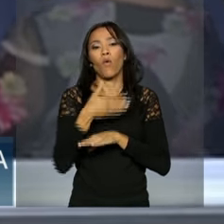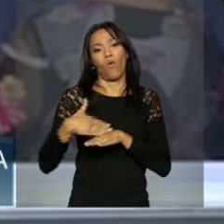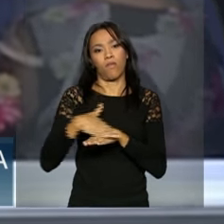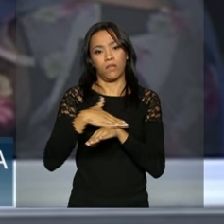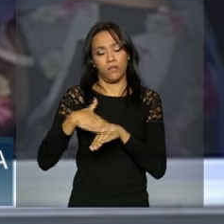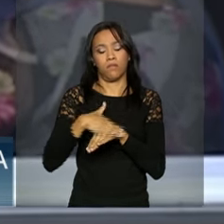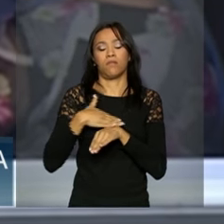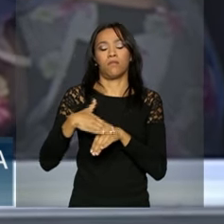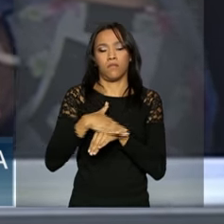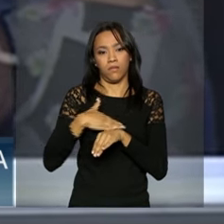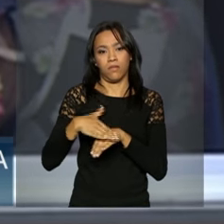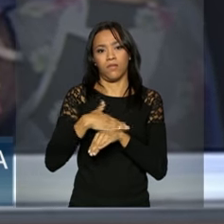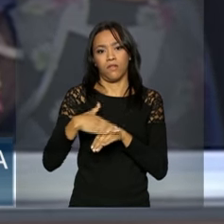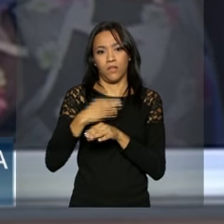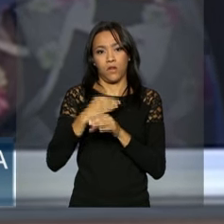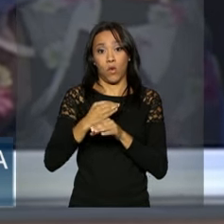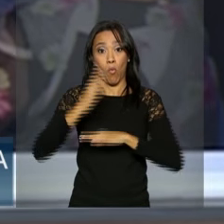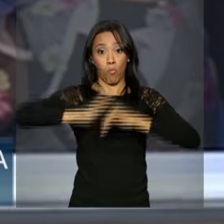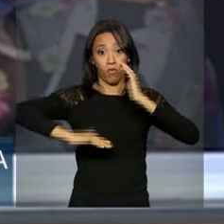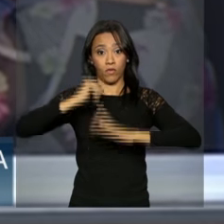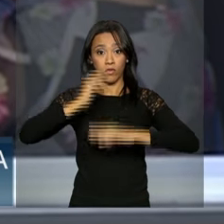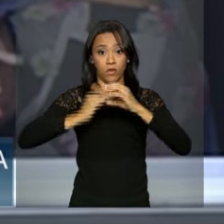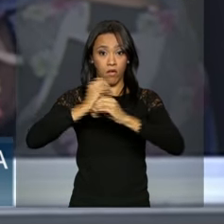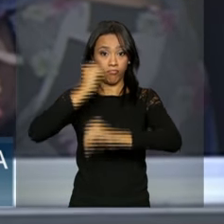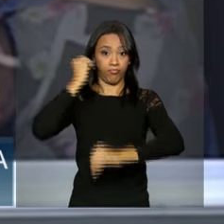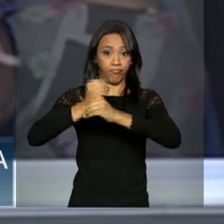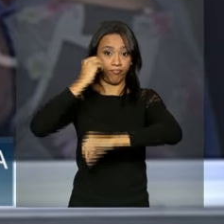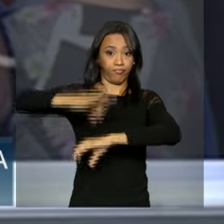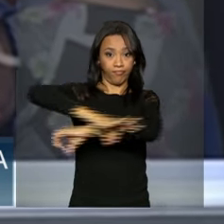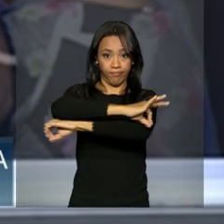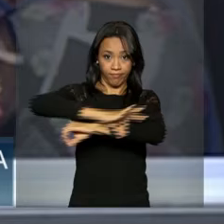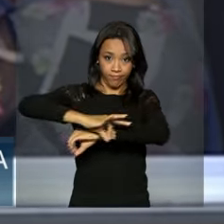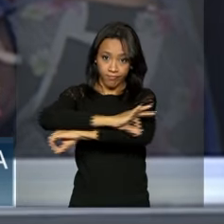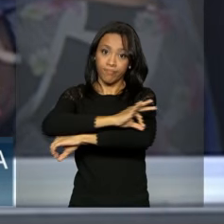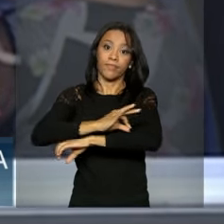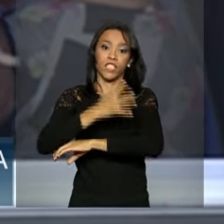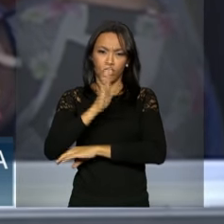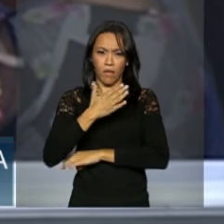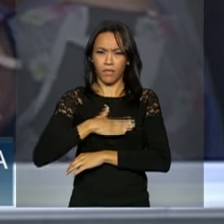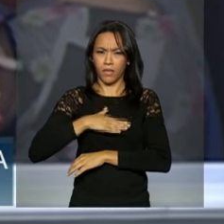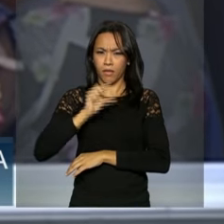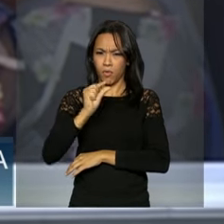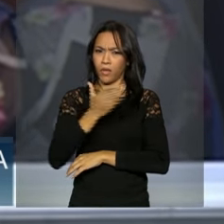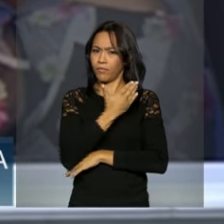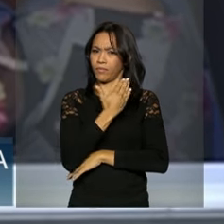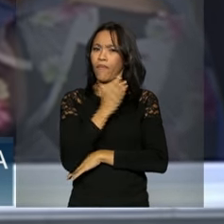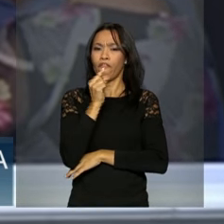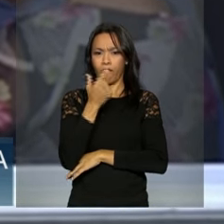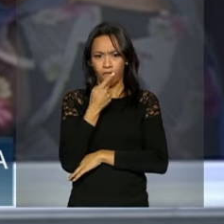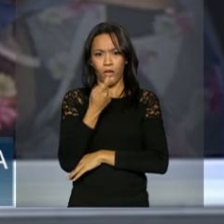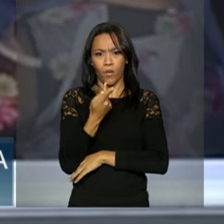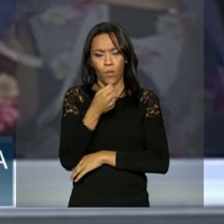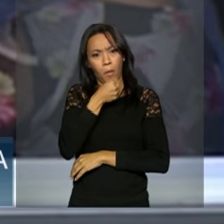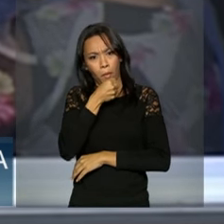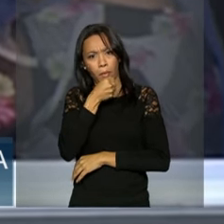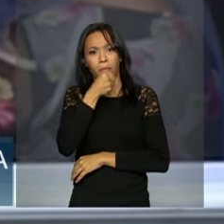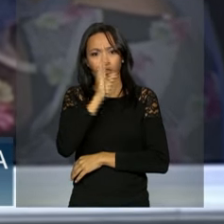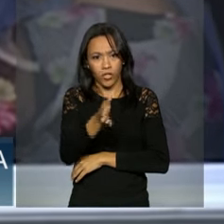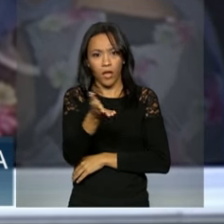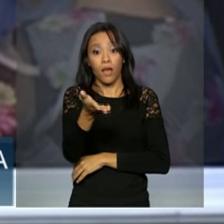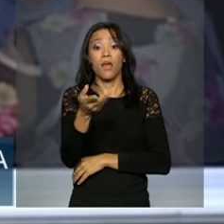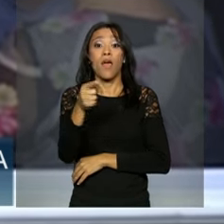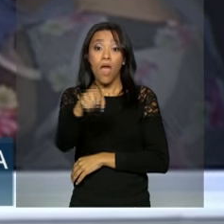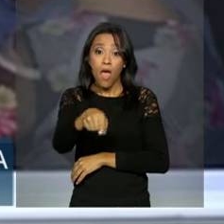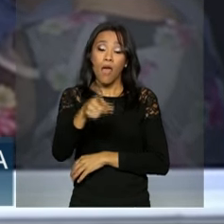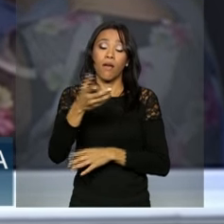com o engenheiro responsável pela obra, Henrique Bianco, que falou agora pouco conosco aqui ao vivo na nossa programação. Esse é um dos